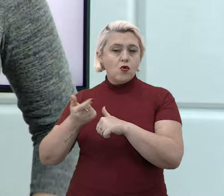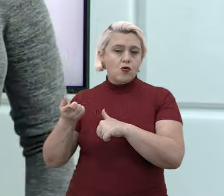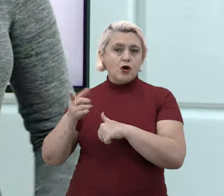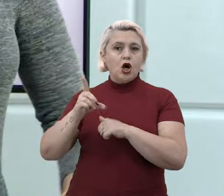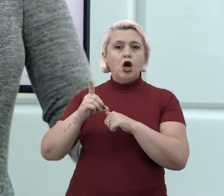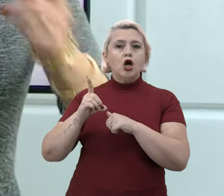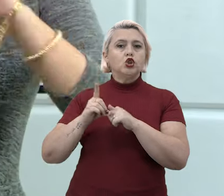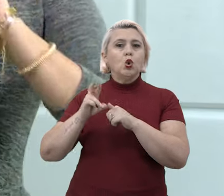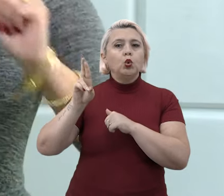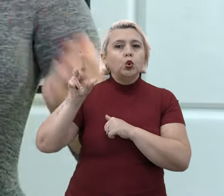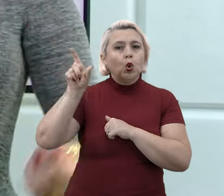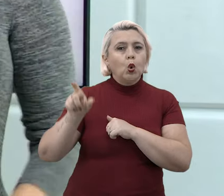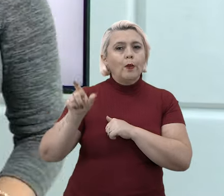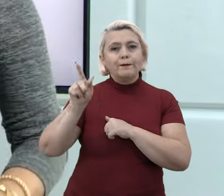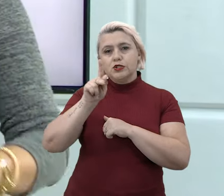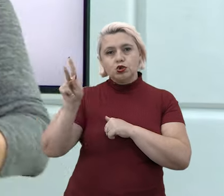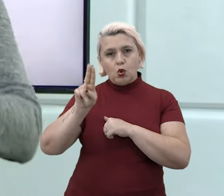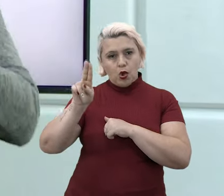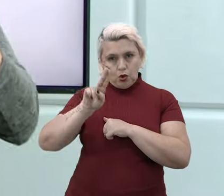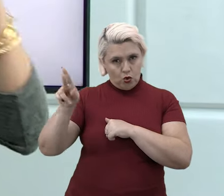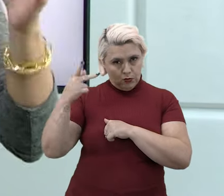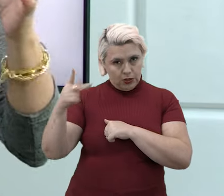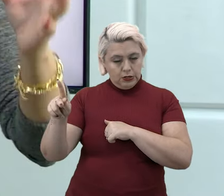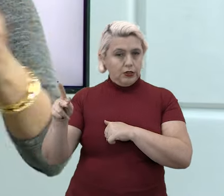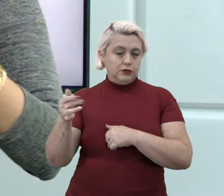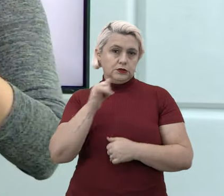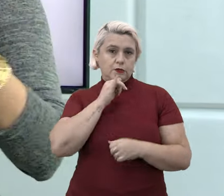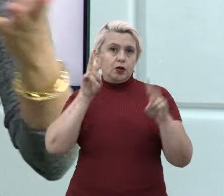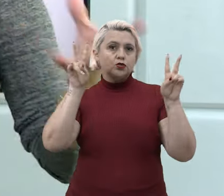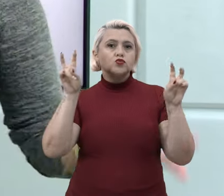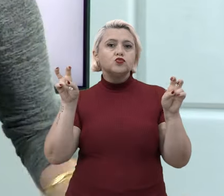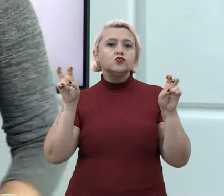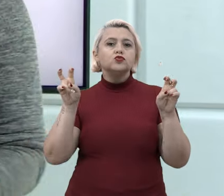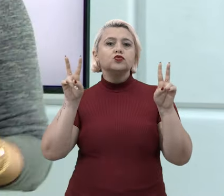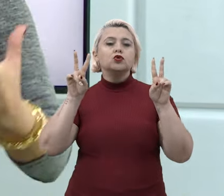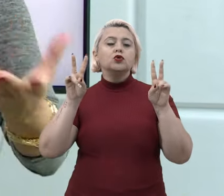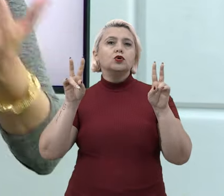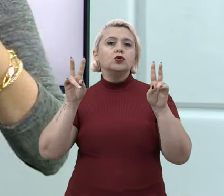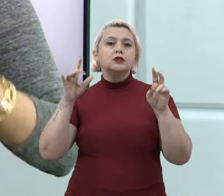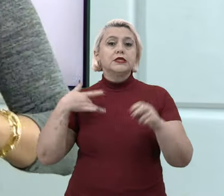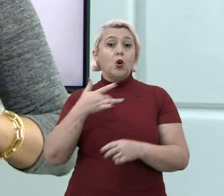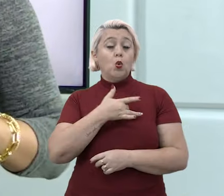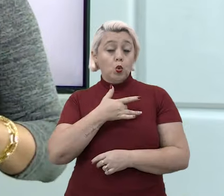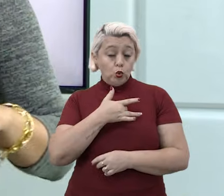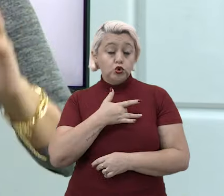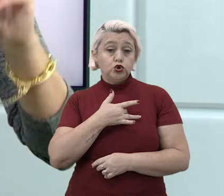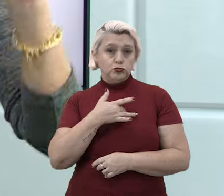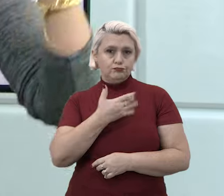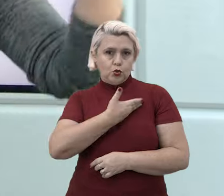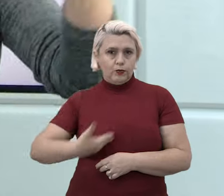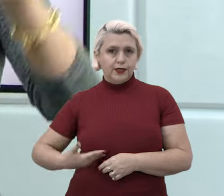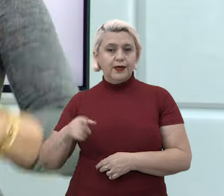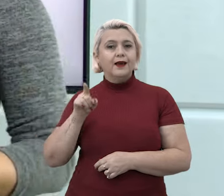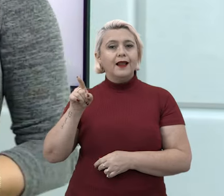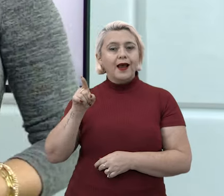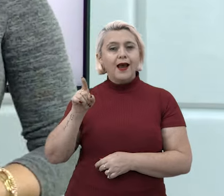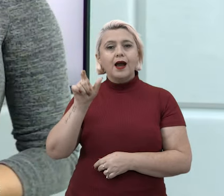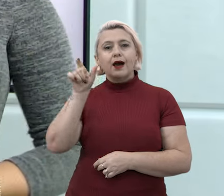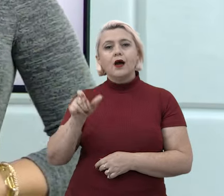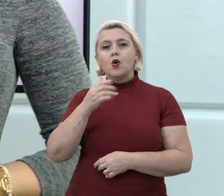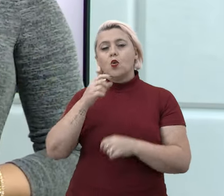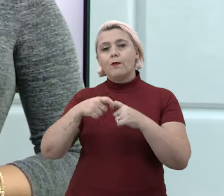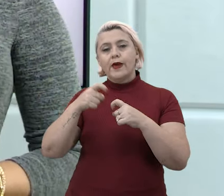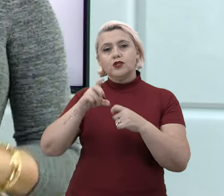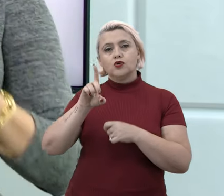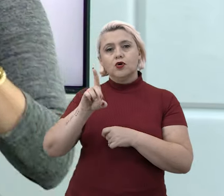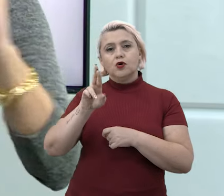especialista, o doutor fulano de tal, digamos que seja um assunto sobre saúde pública. O doutor Drauzio Varela, lá